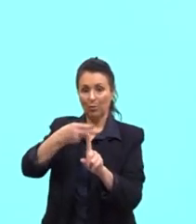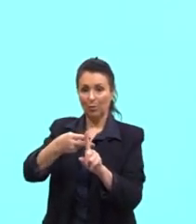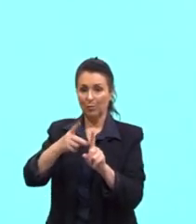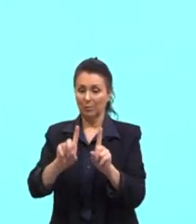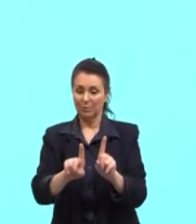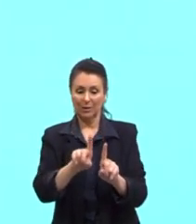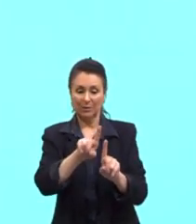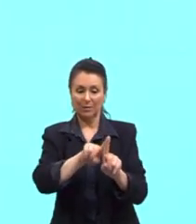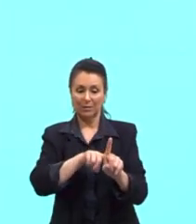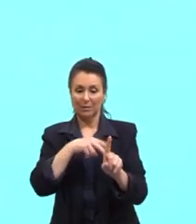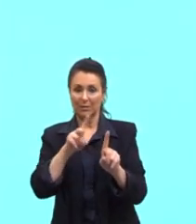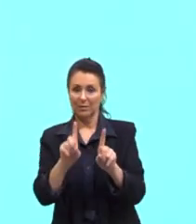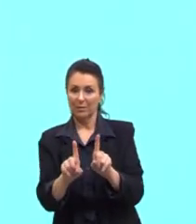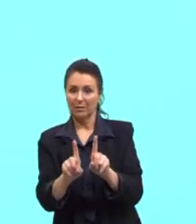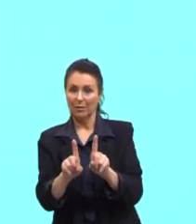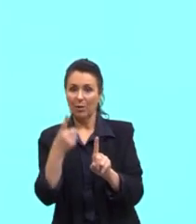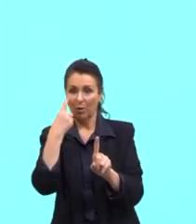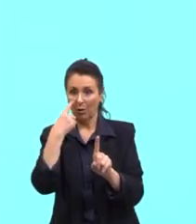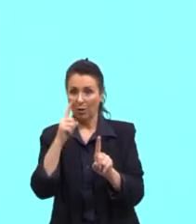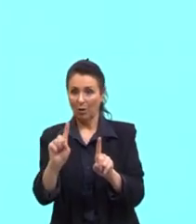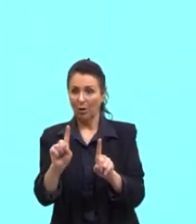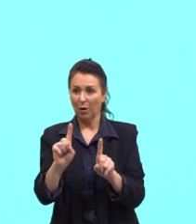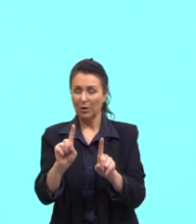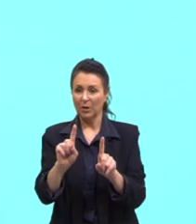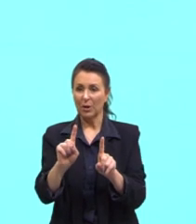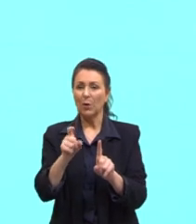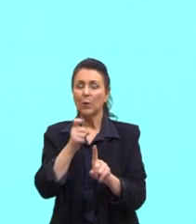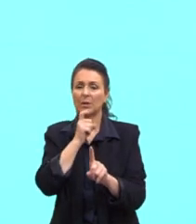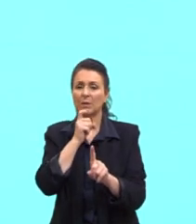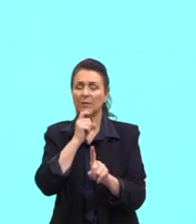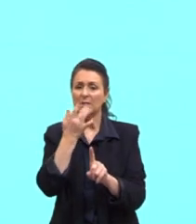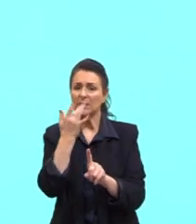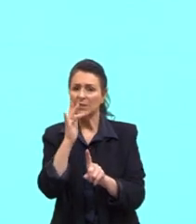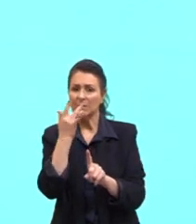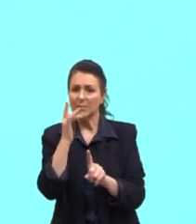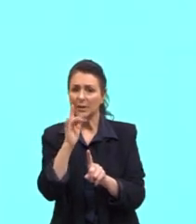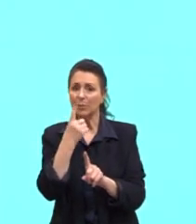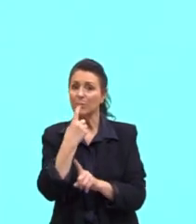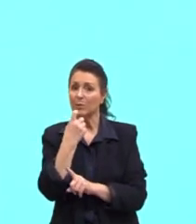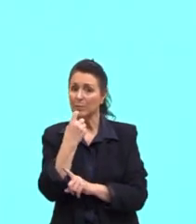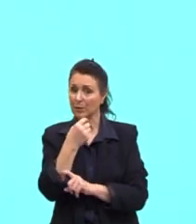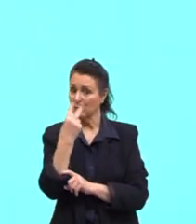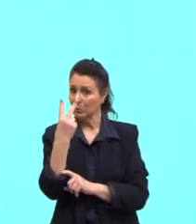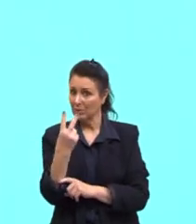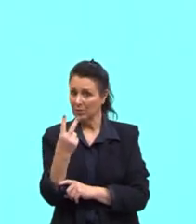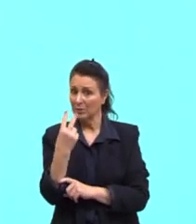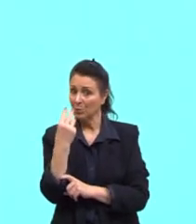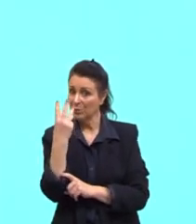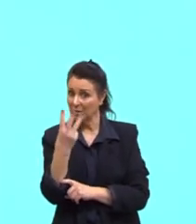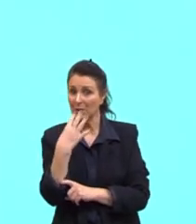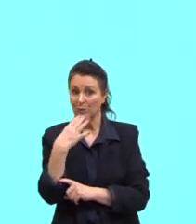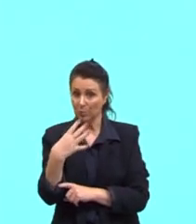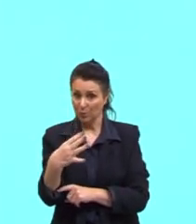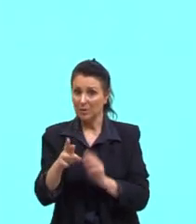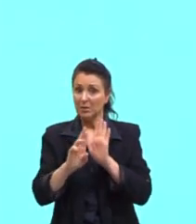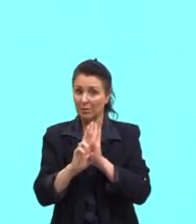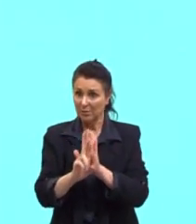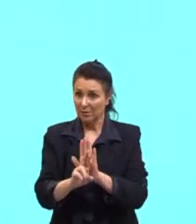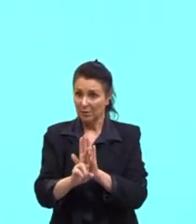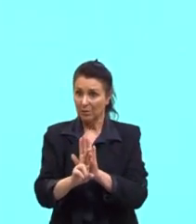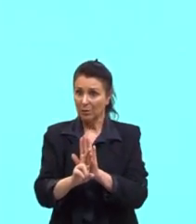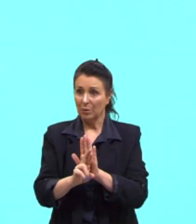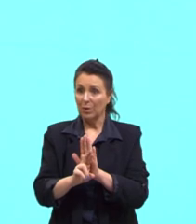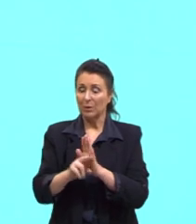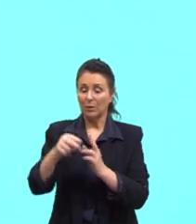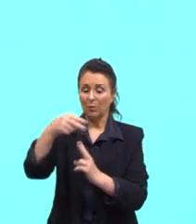gene. Aqui podemos ver a cor verde, branca e vermelha para representar essa parte. E